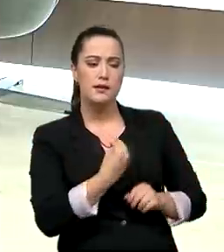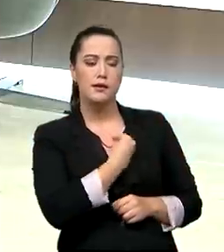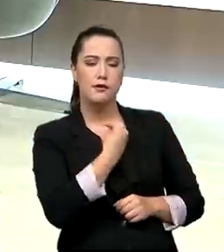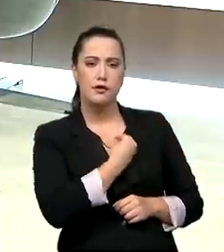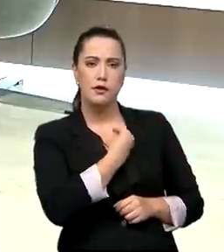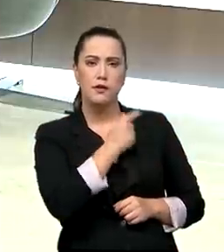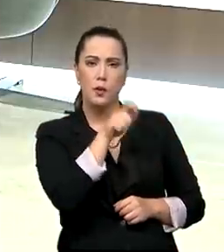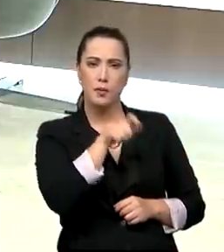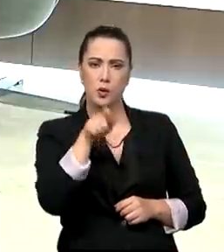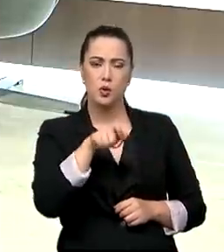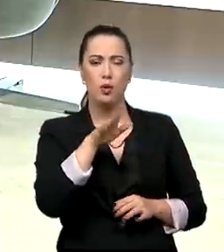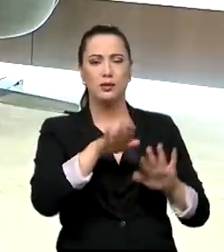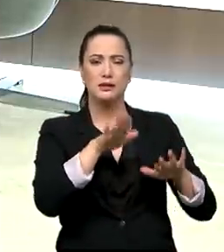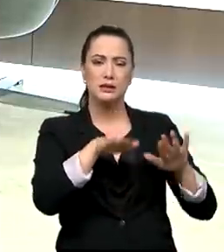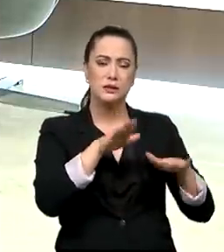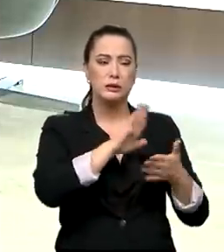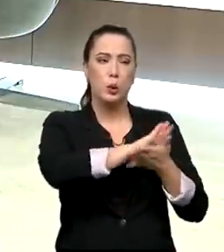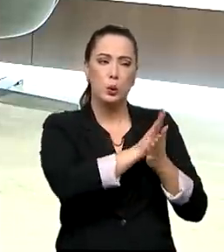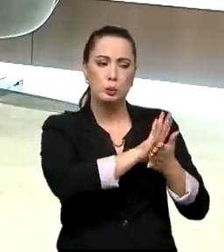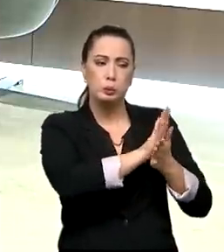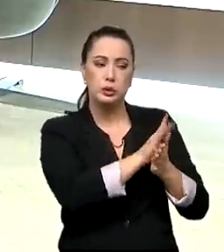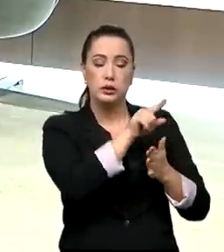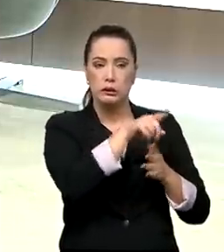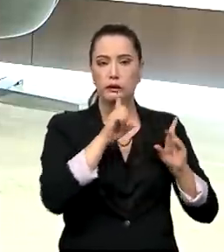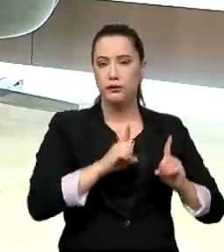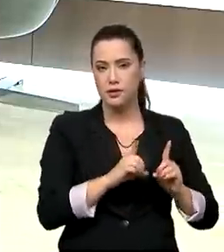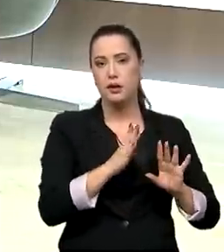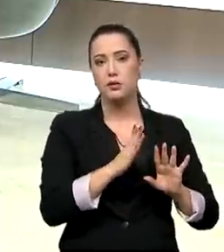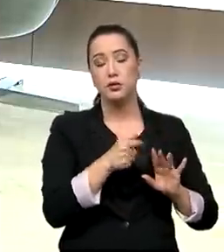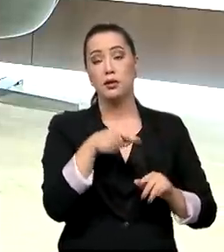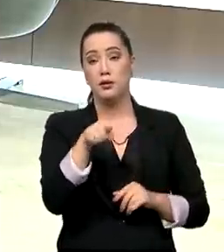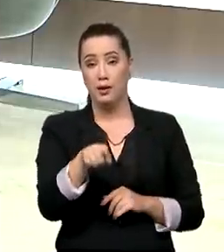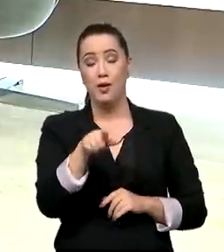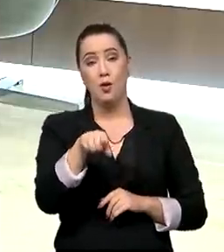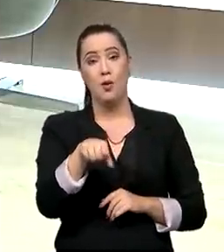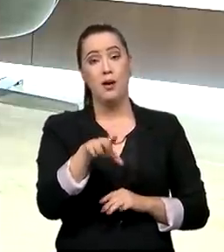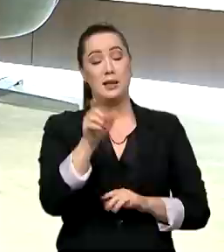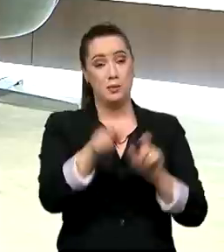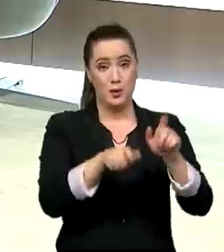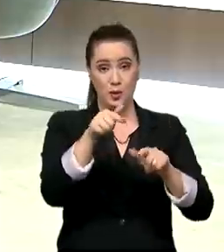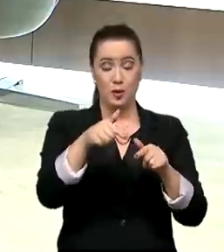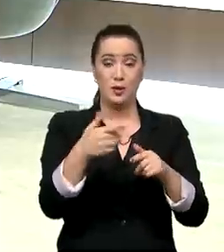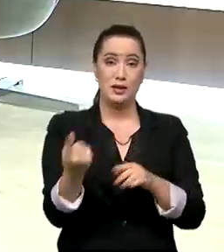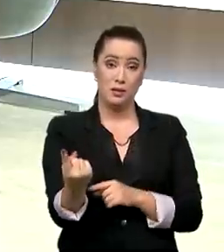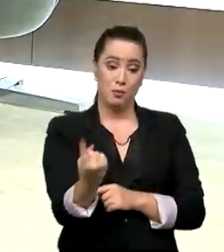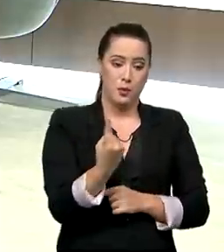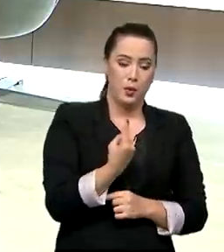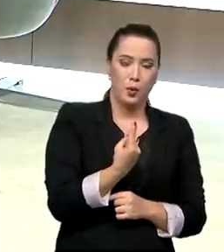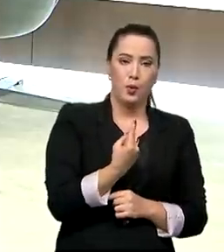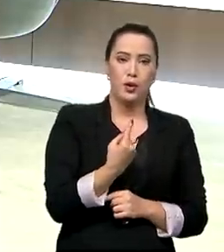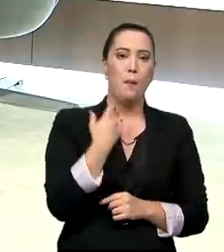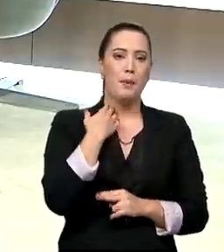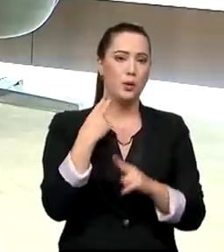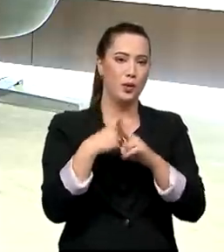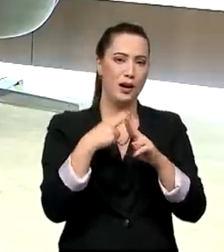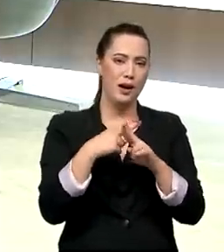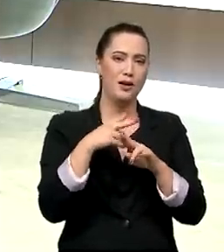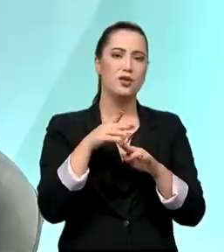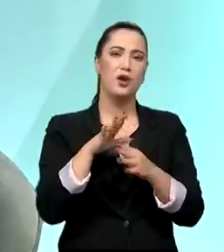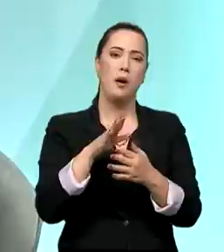são clientes com menor poder aquisitivo e que vivem com algum tipo de preconceito. Então, eu, de novo, já